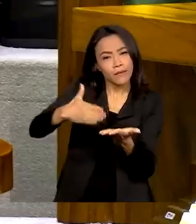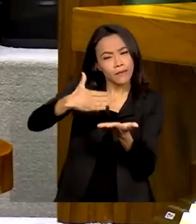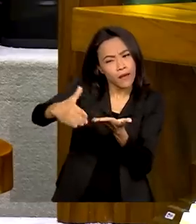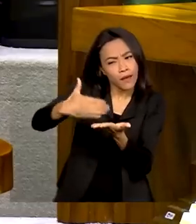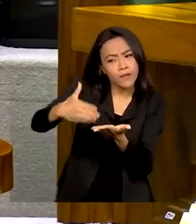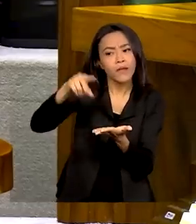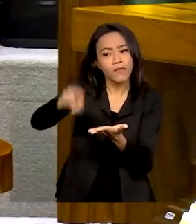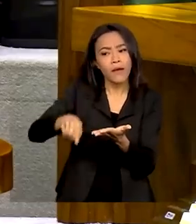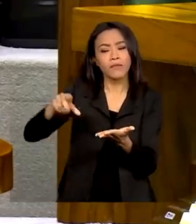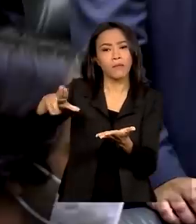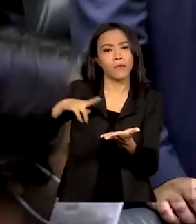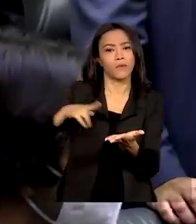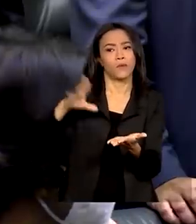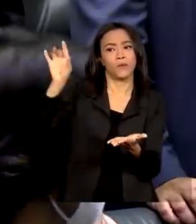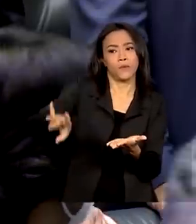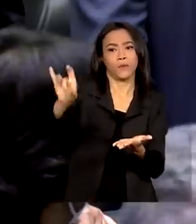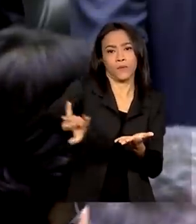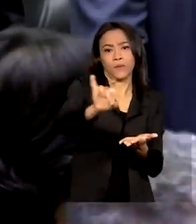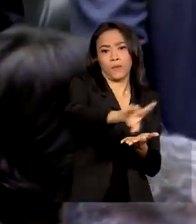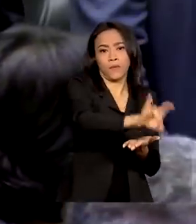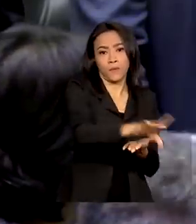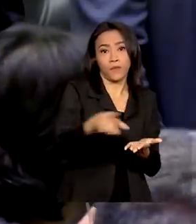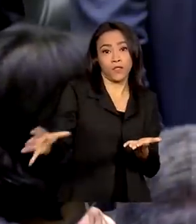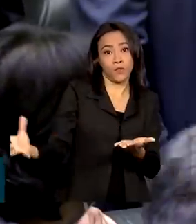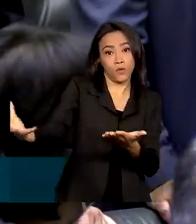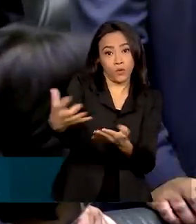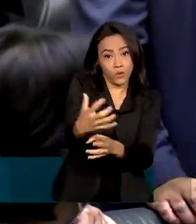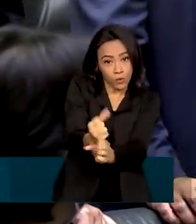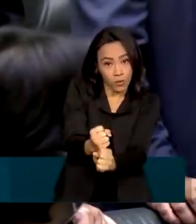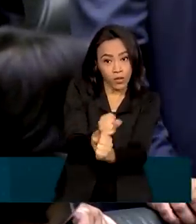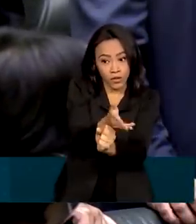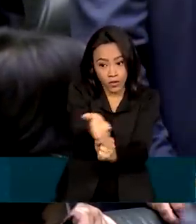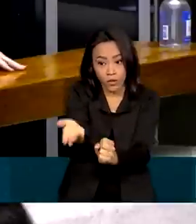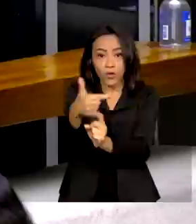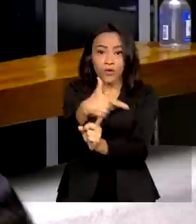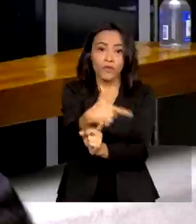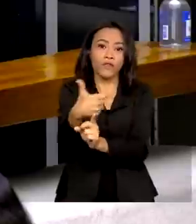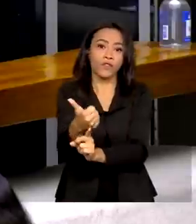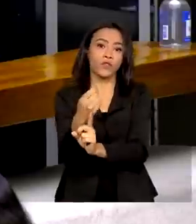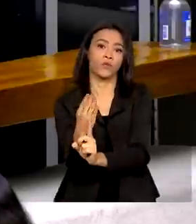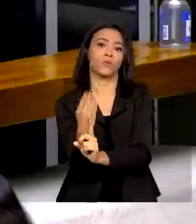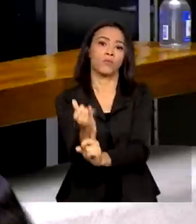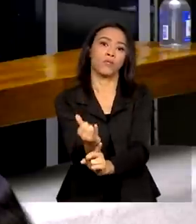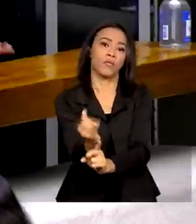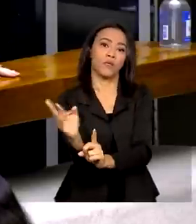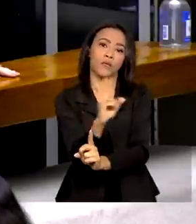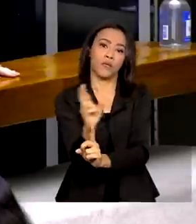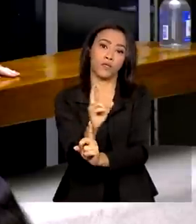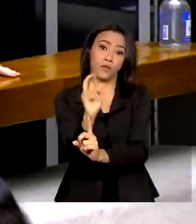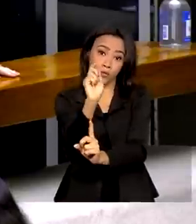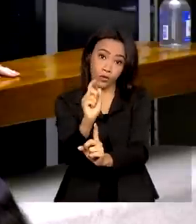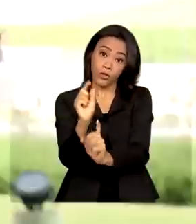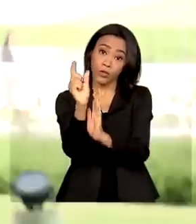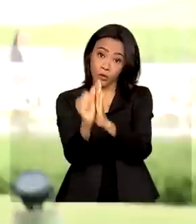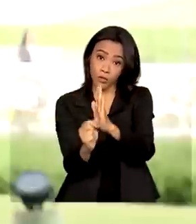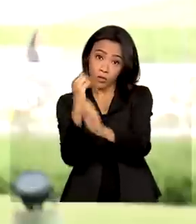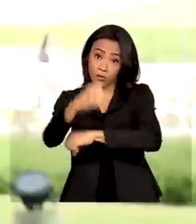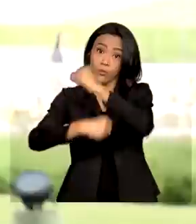as emendas individuais, que passam a somar cerca de R$ 21 bilhões no orçamento do ano que vem.